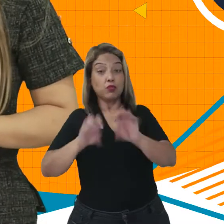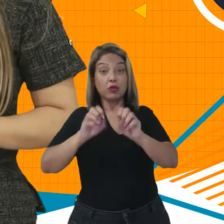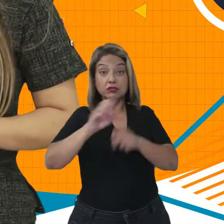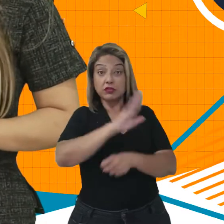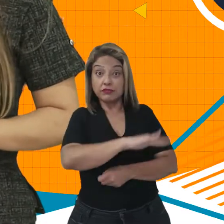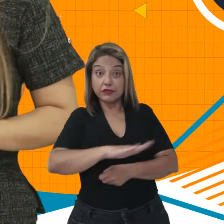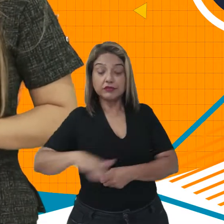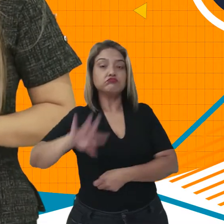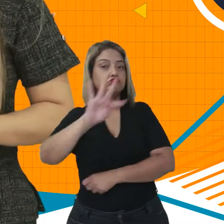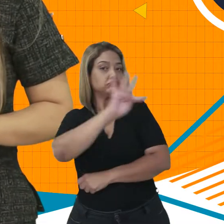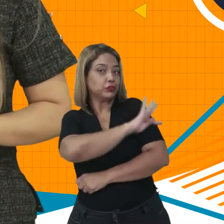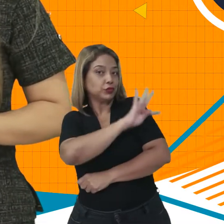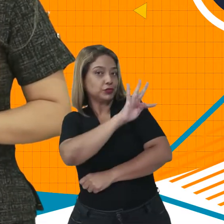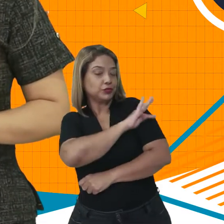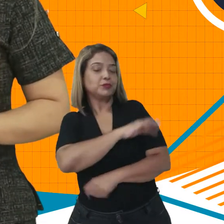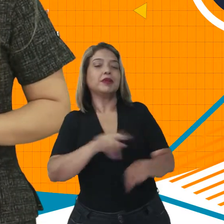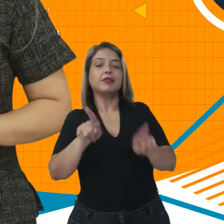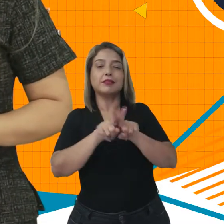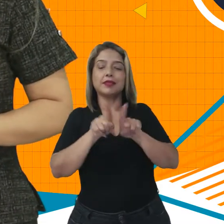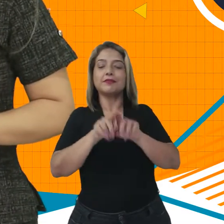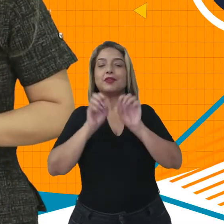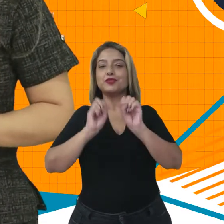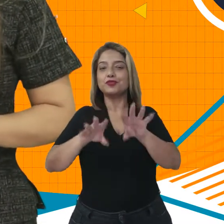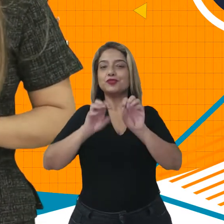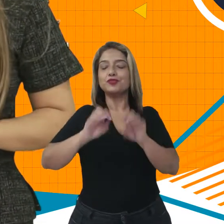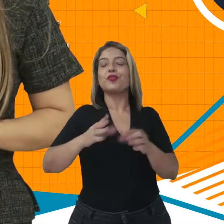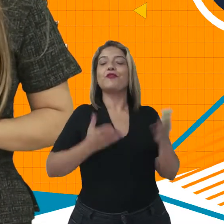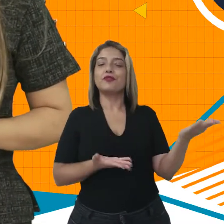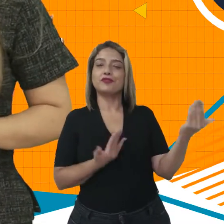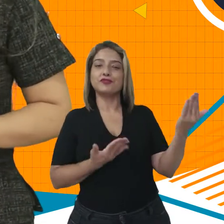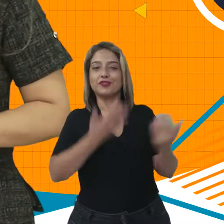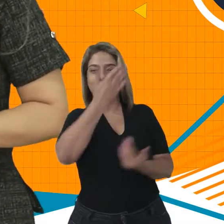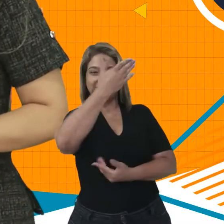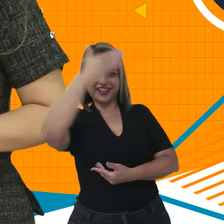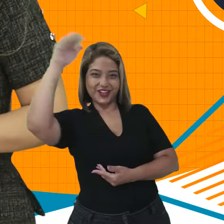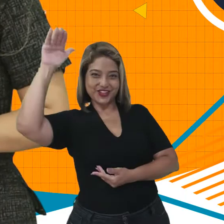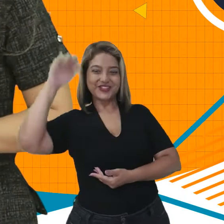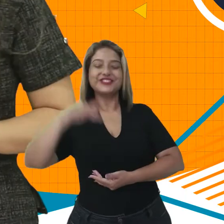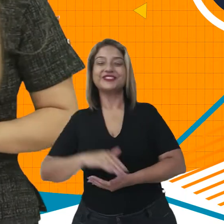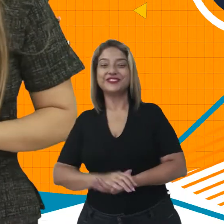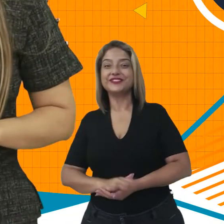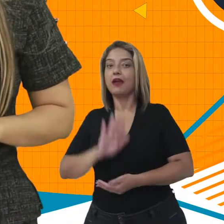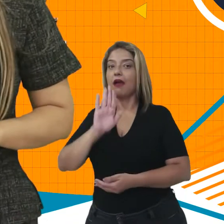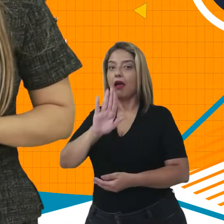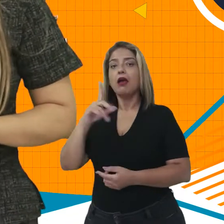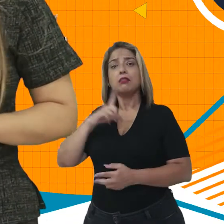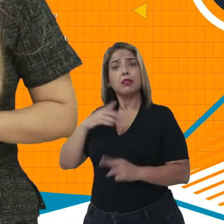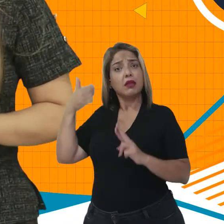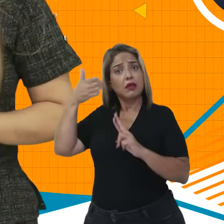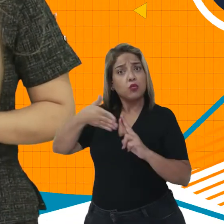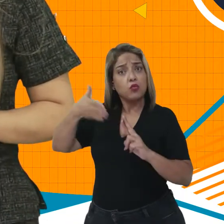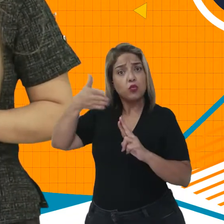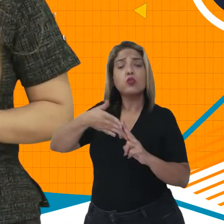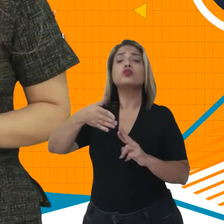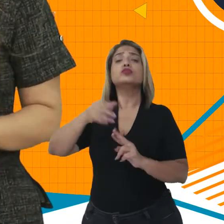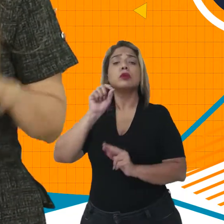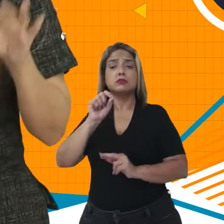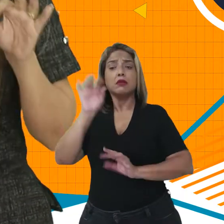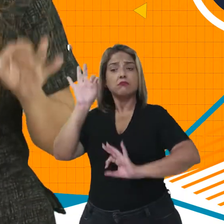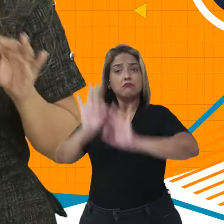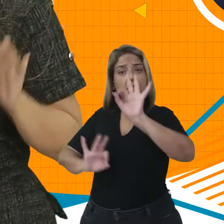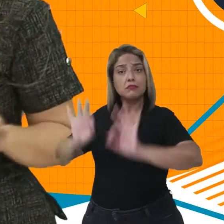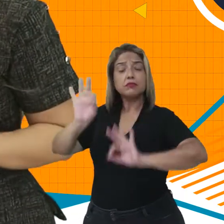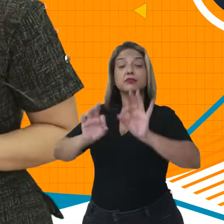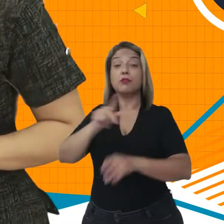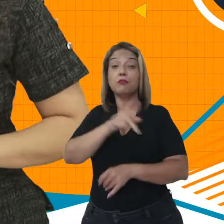em atividades pedagógicas complementares para educação infantil, ensino fundamental e educação de jovens e adultos.